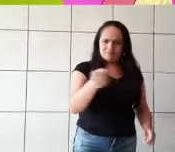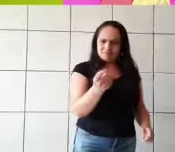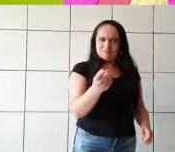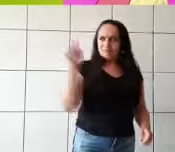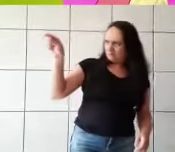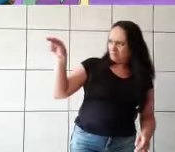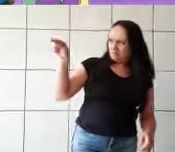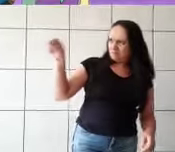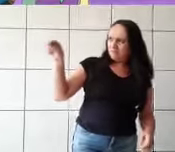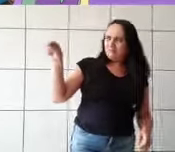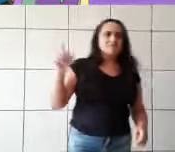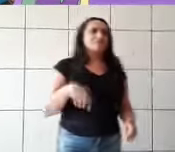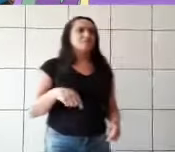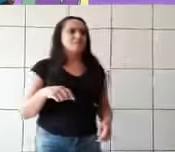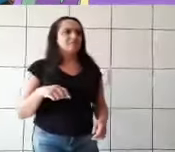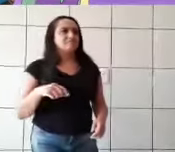convidadas.